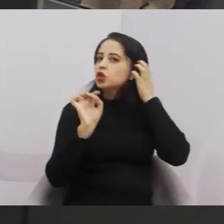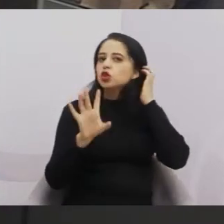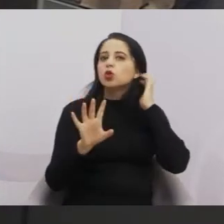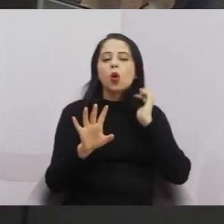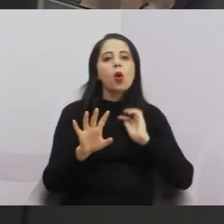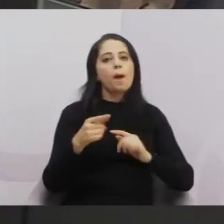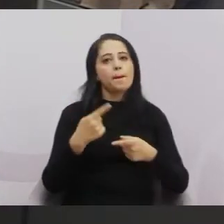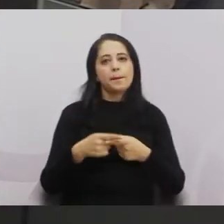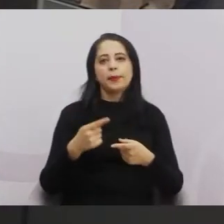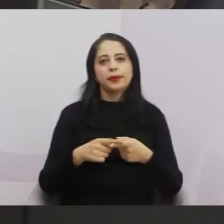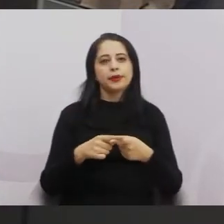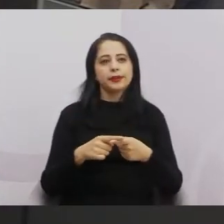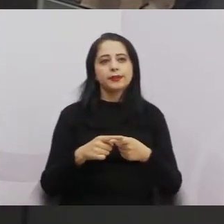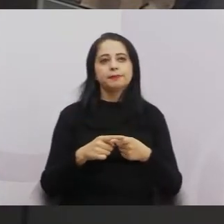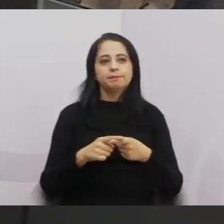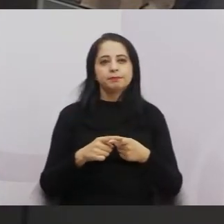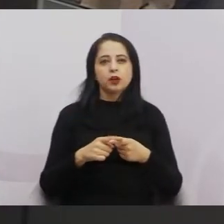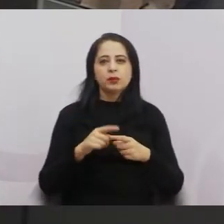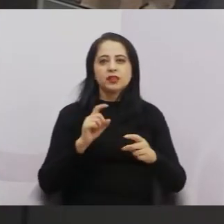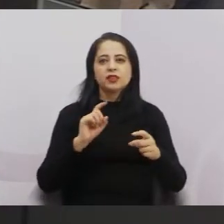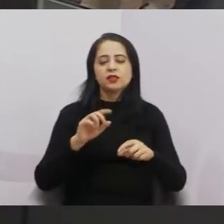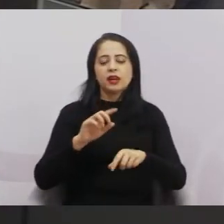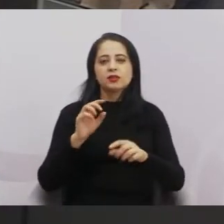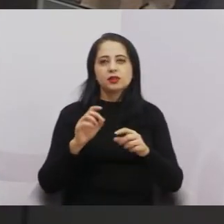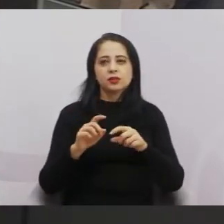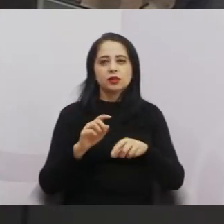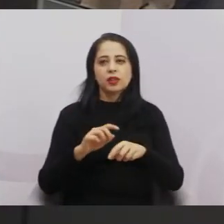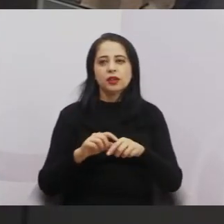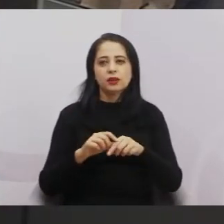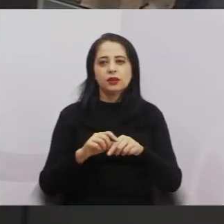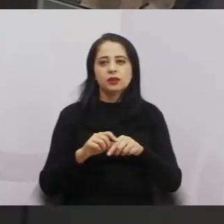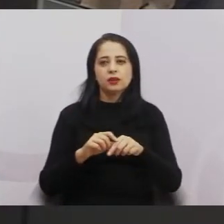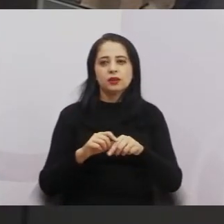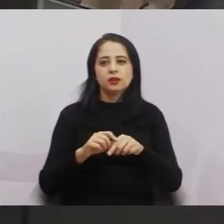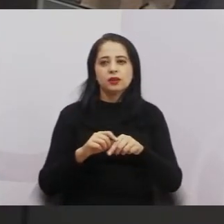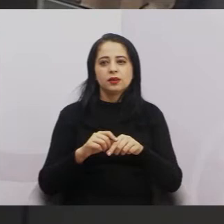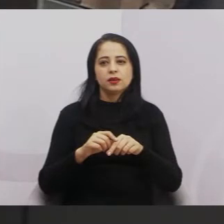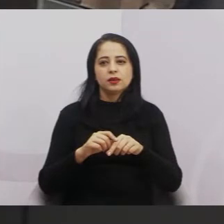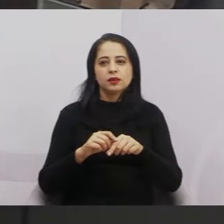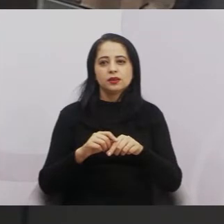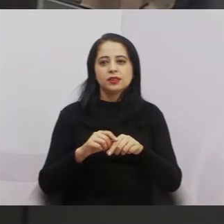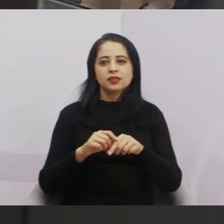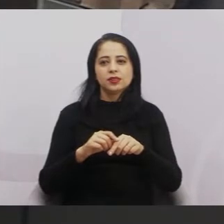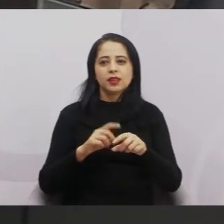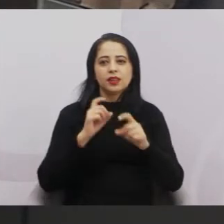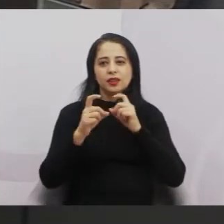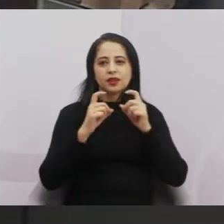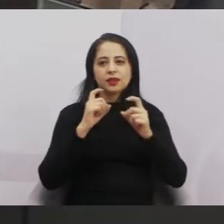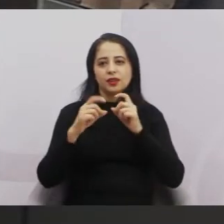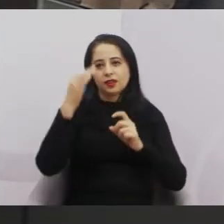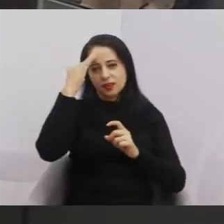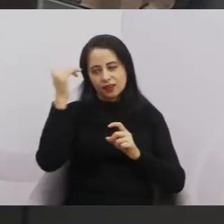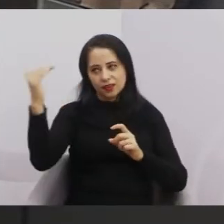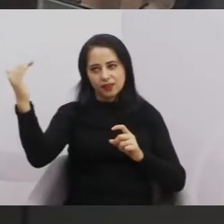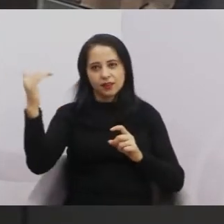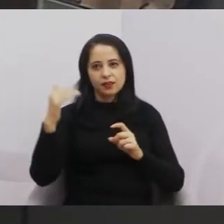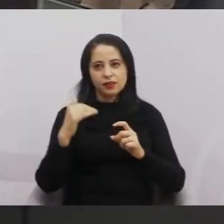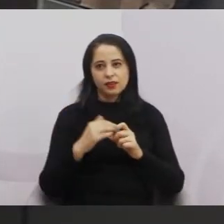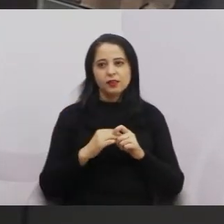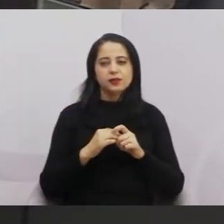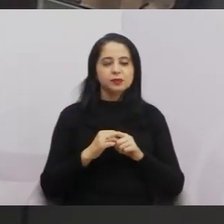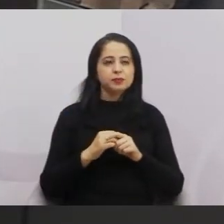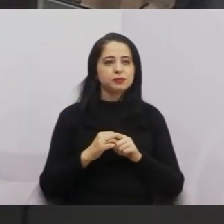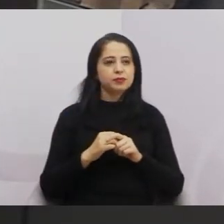coisa. Porque, às vezes, as pessoas não conseguem, às vezes, participar da sessão solene. Só isso. Mas, eu